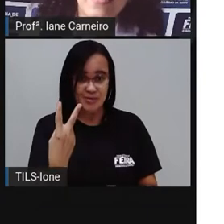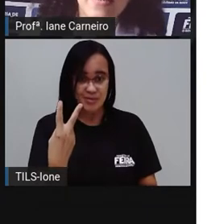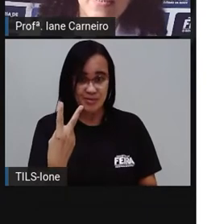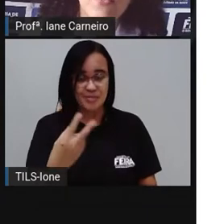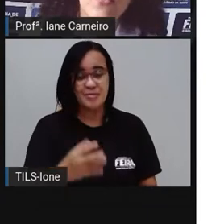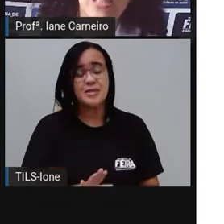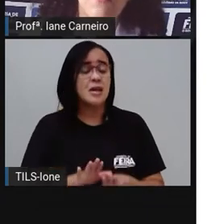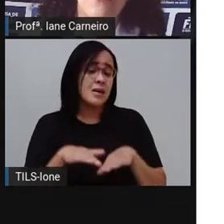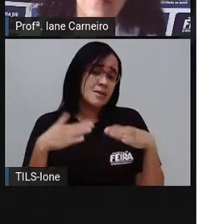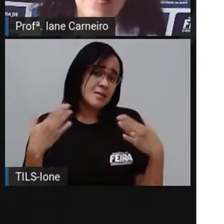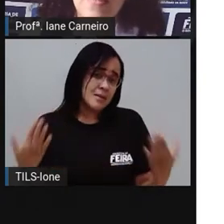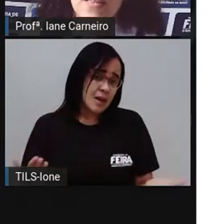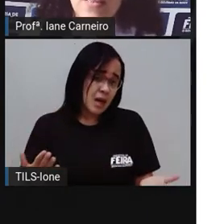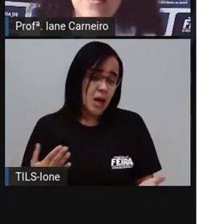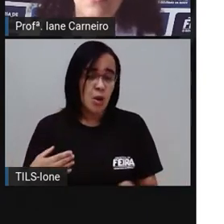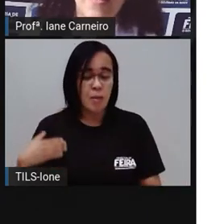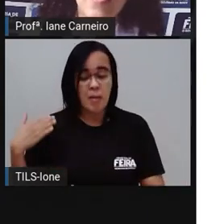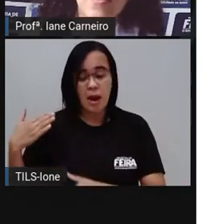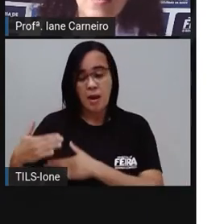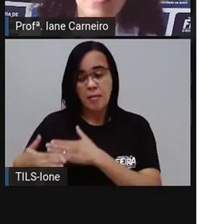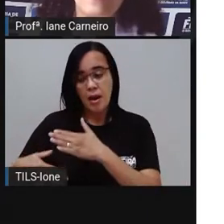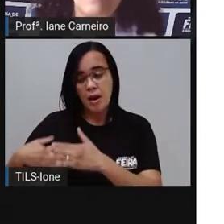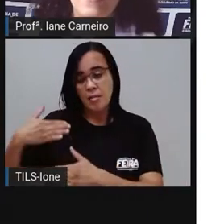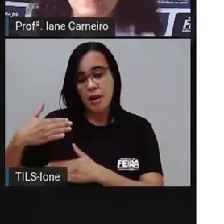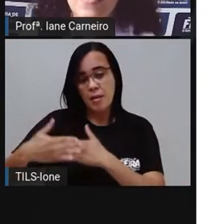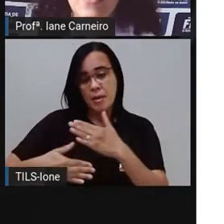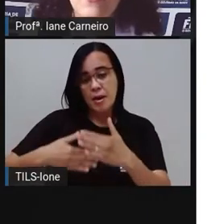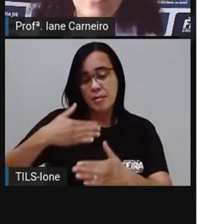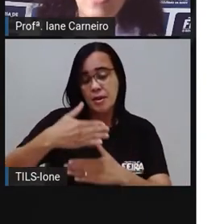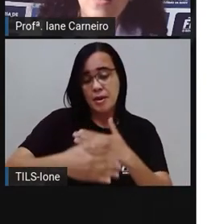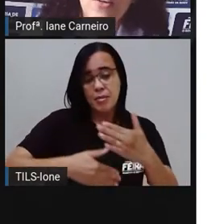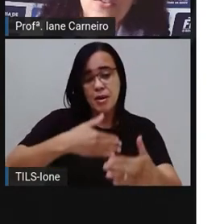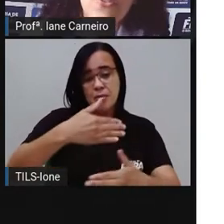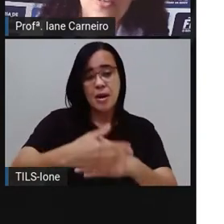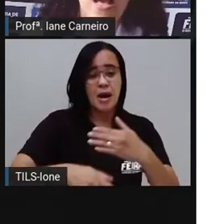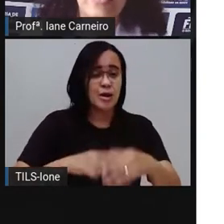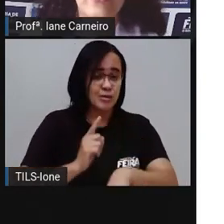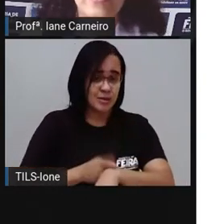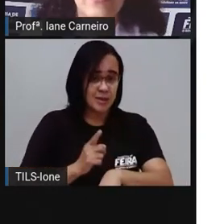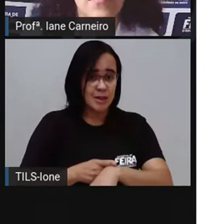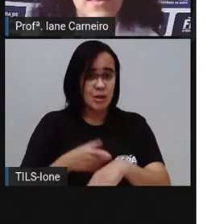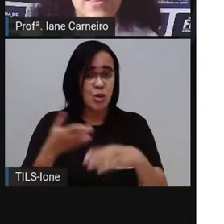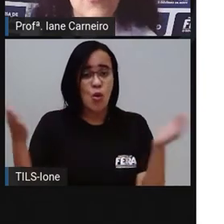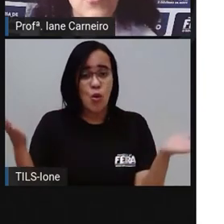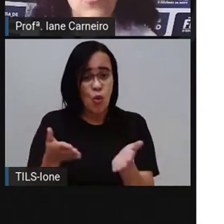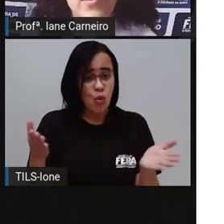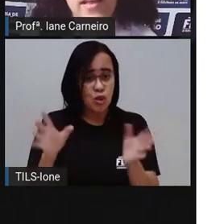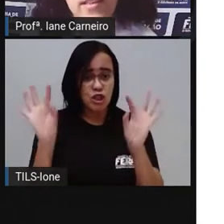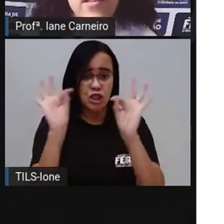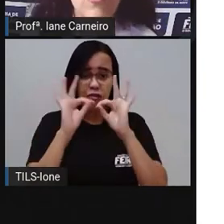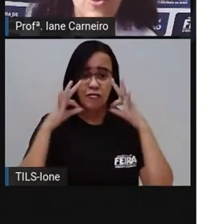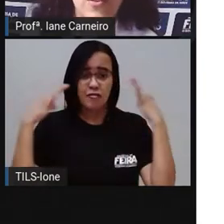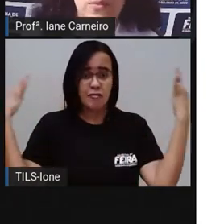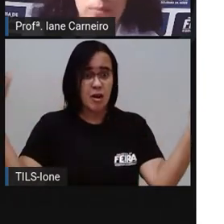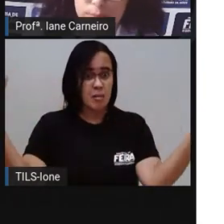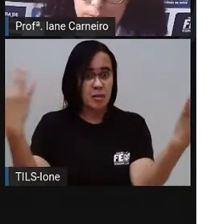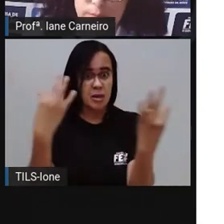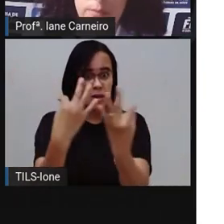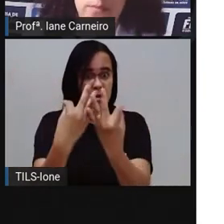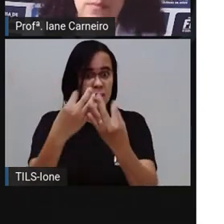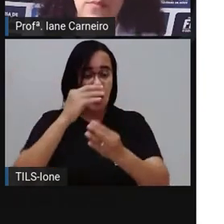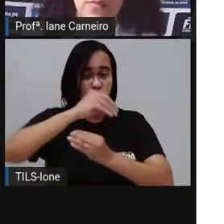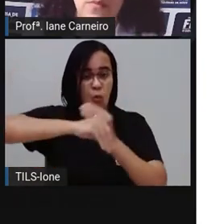Então, o tempo foi passando, passando, passando, e hoje a nossa família ficou desse jeito.